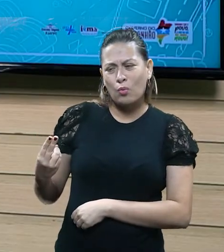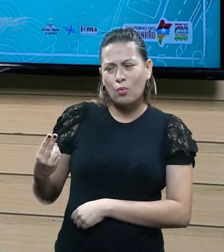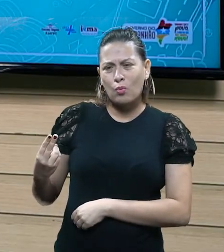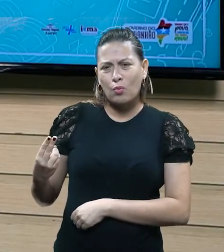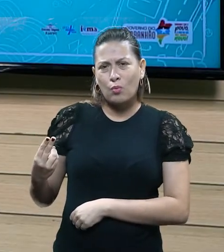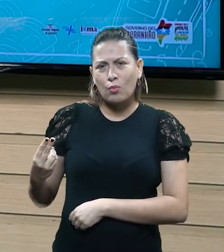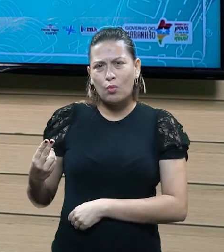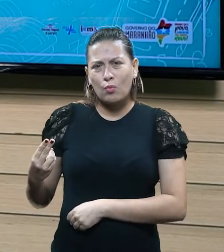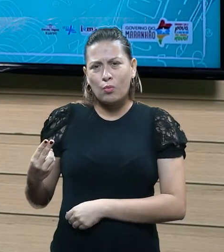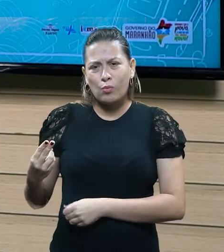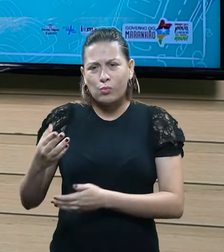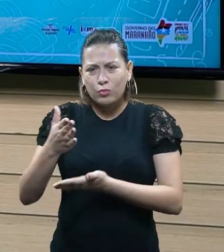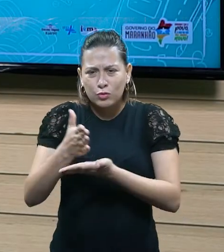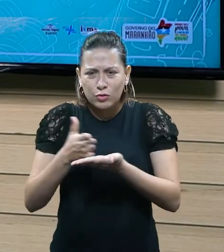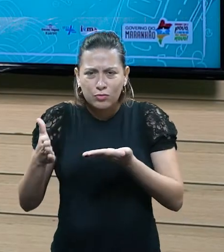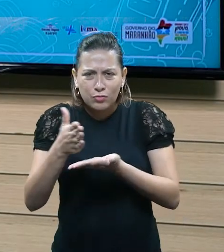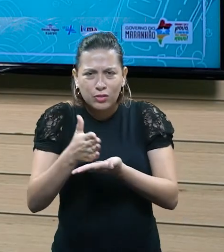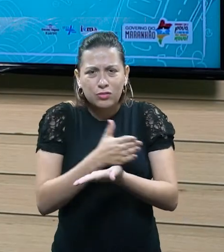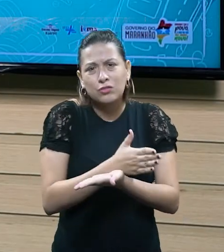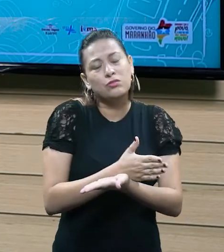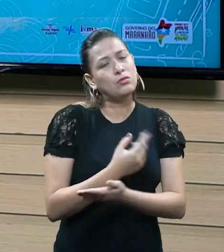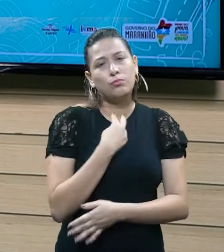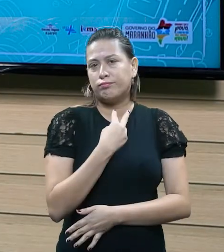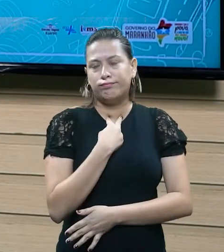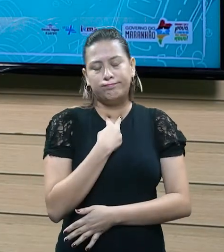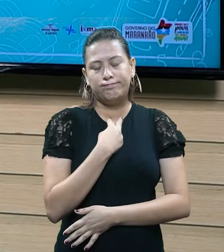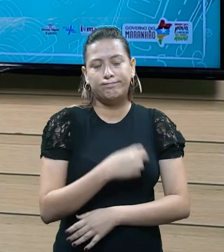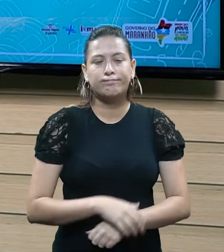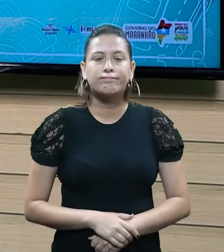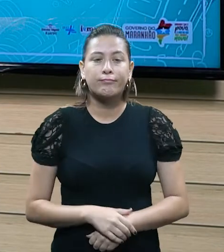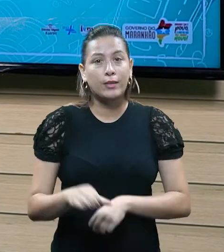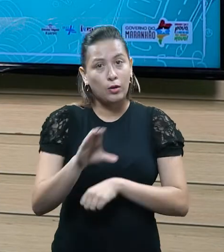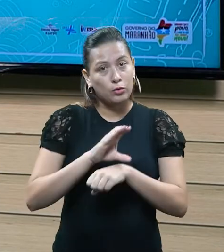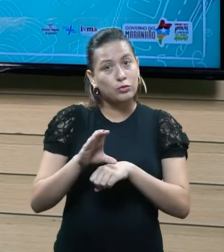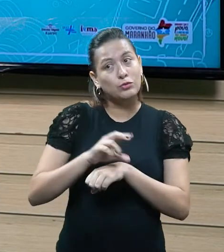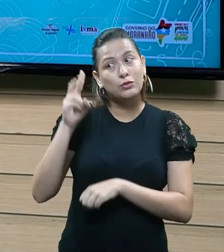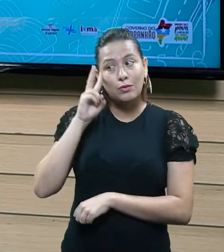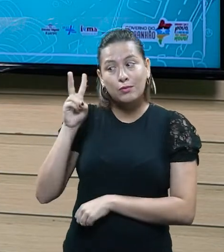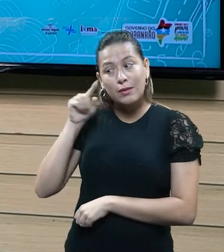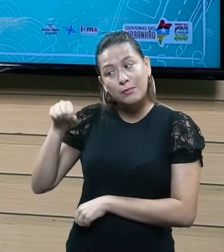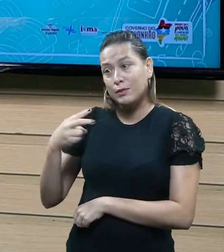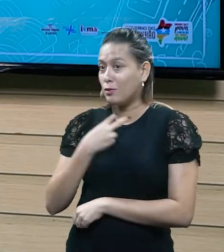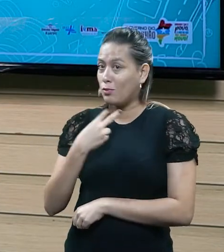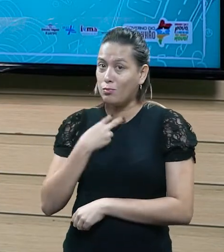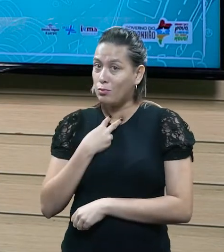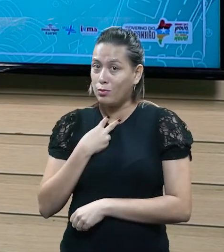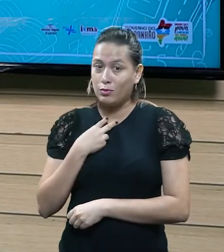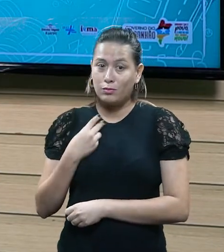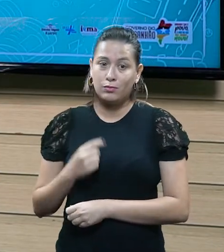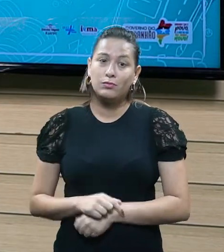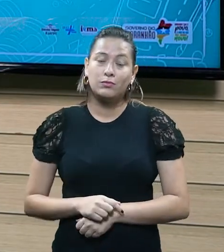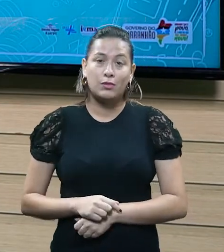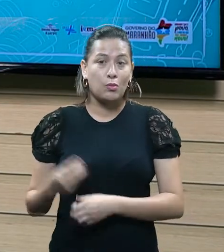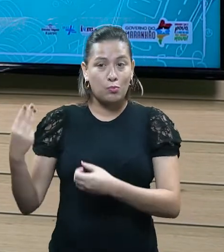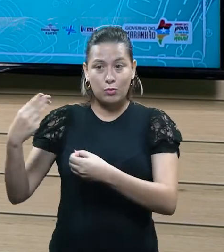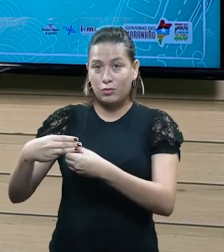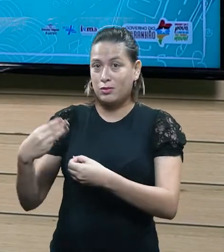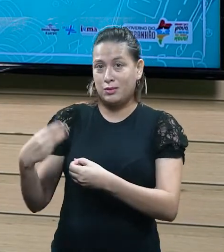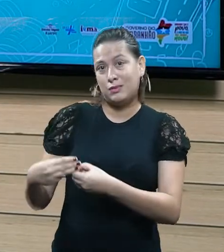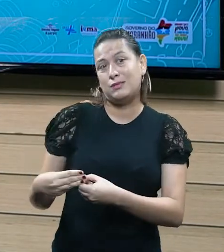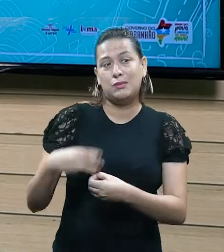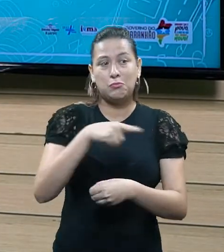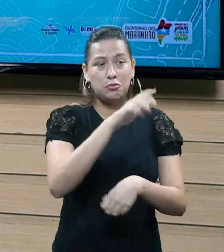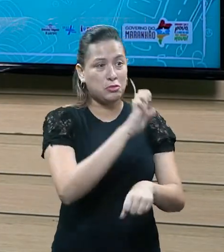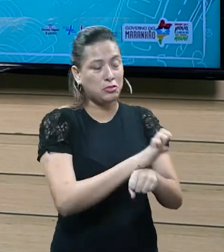toda. Pega uma parte para ti, a constituição vai lá e lembra ele de novo, olha, tu não pode fazer isso, nem você e nem os outros entes